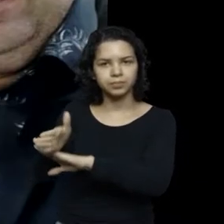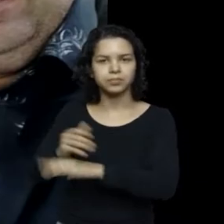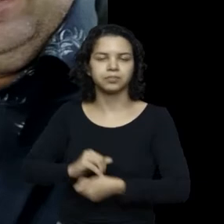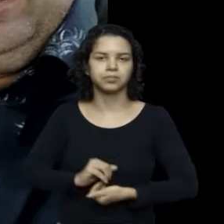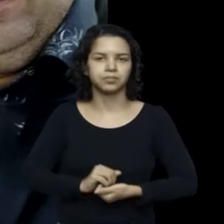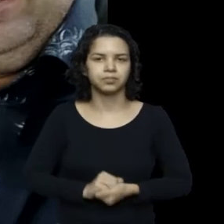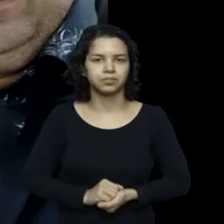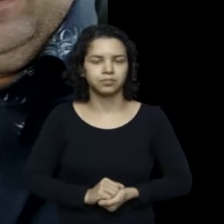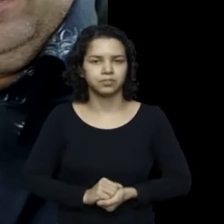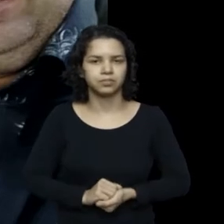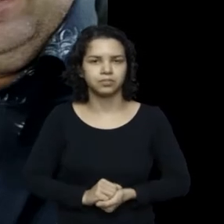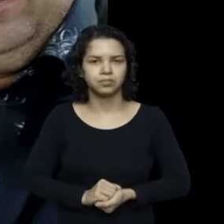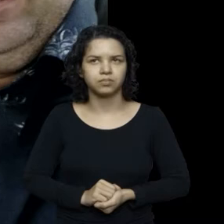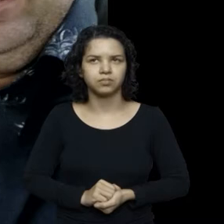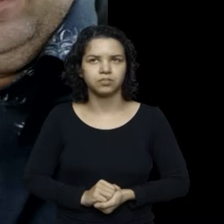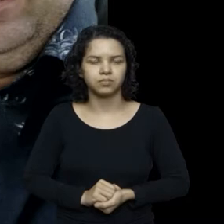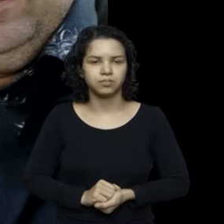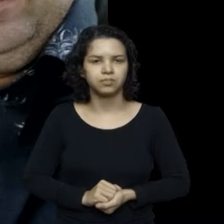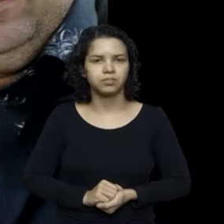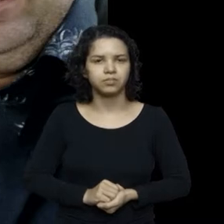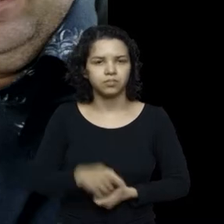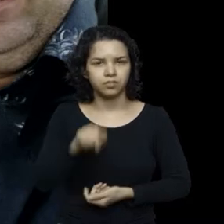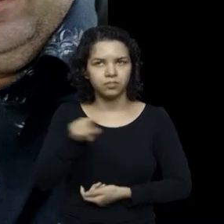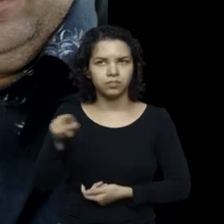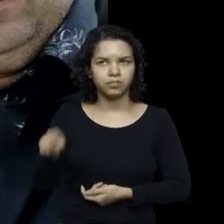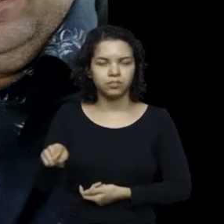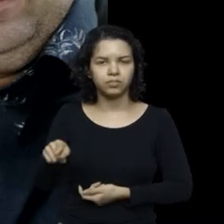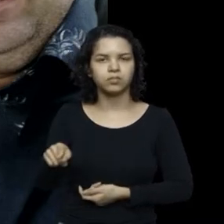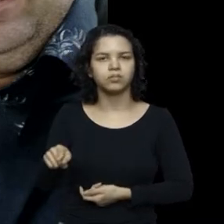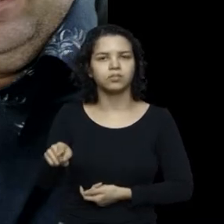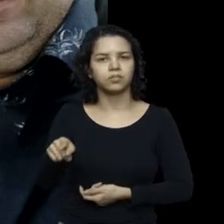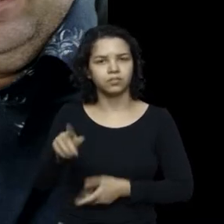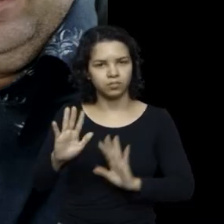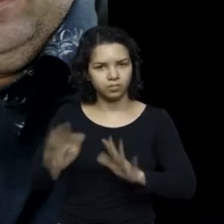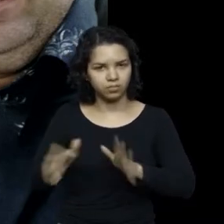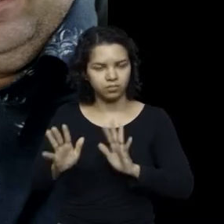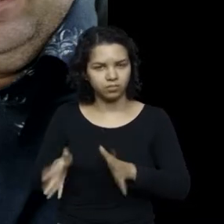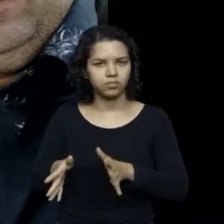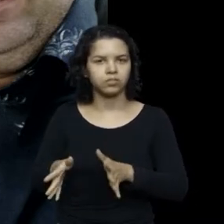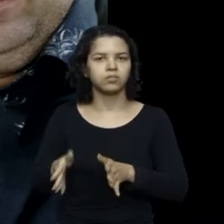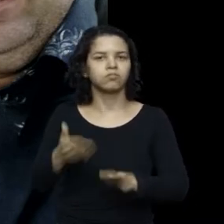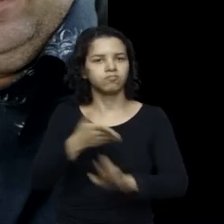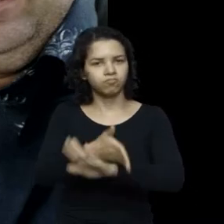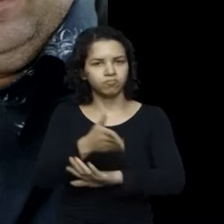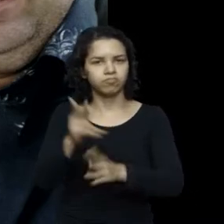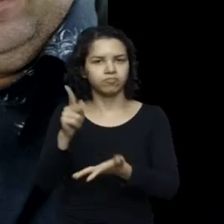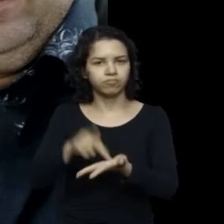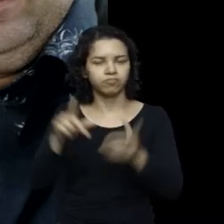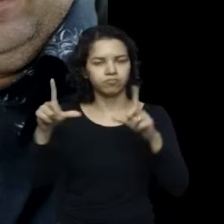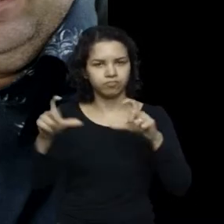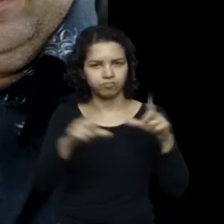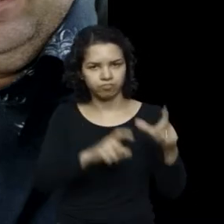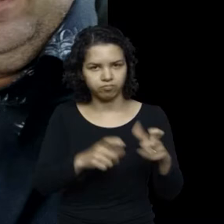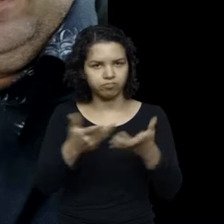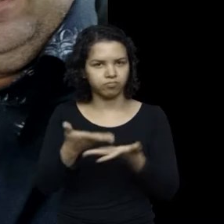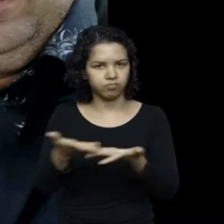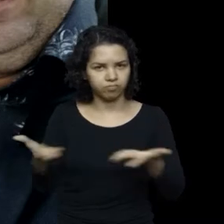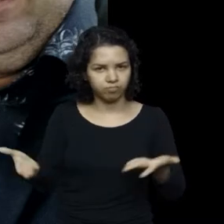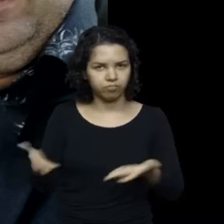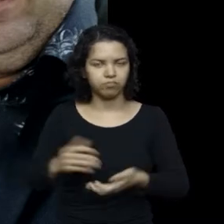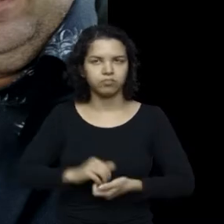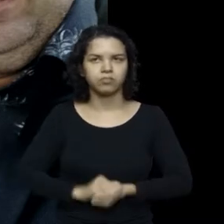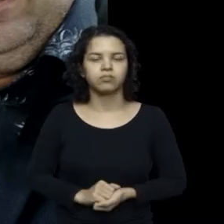enquanto aqui estar, inclusive, quando os mesmos foram oficializados. E destaca como importante o aporte de recursos, aí são fotos das